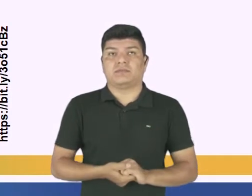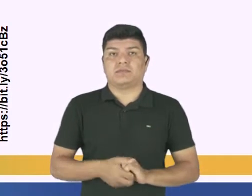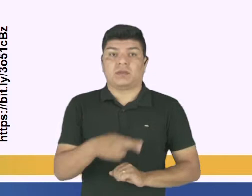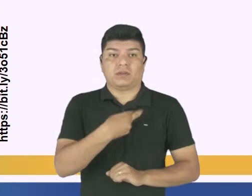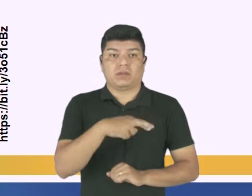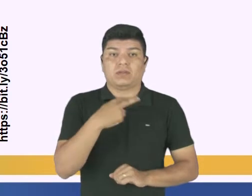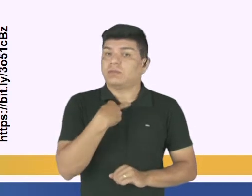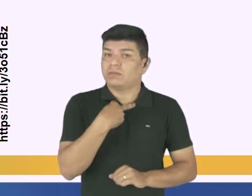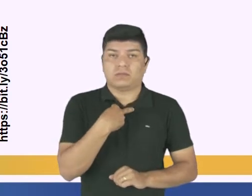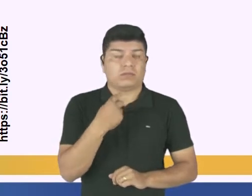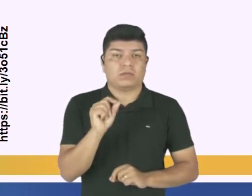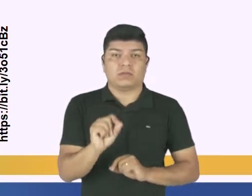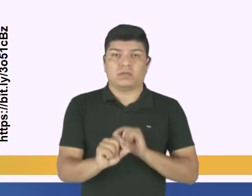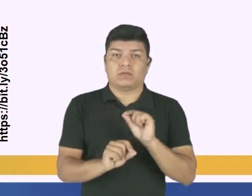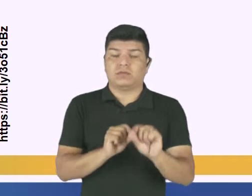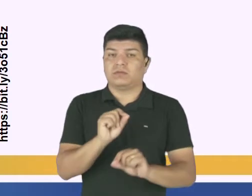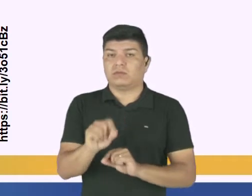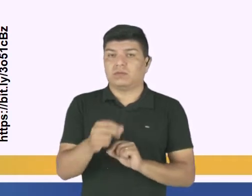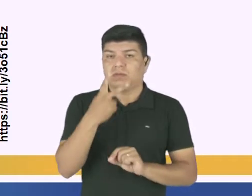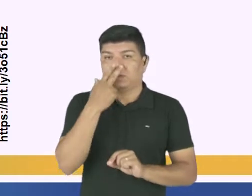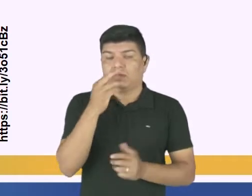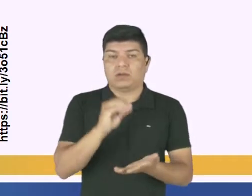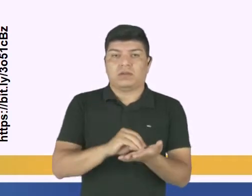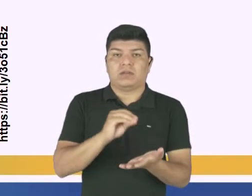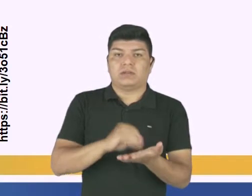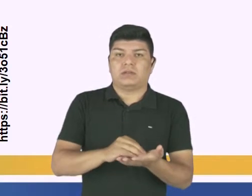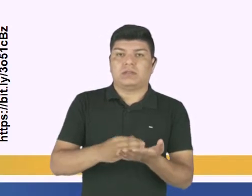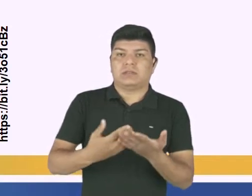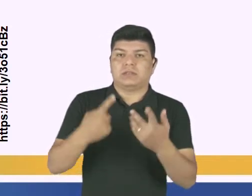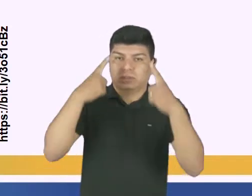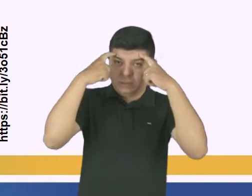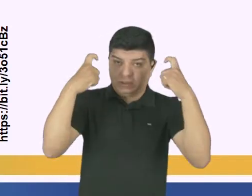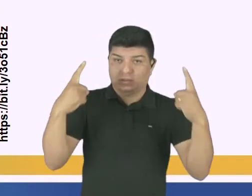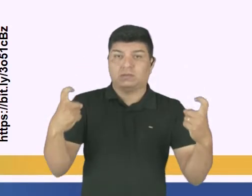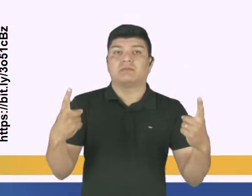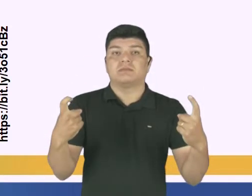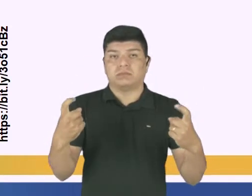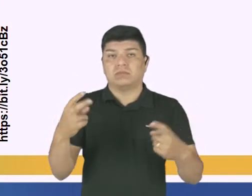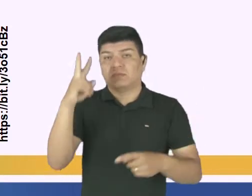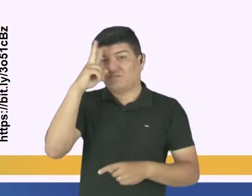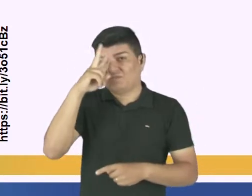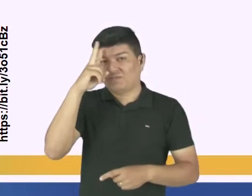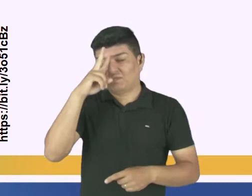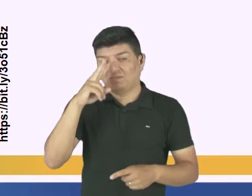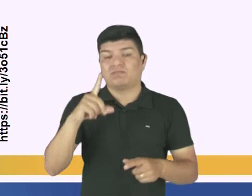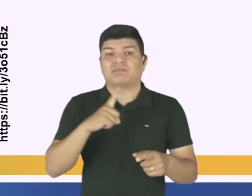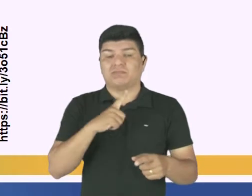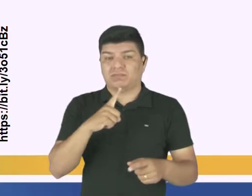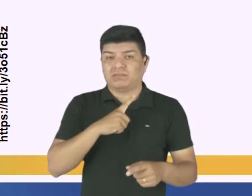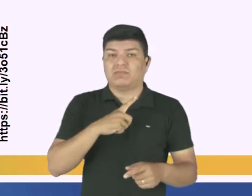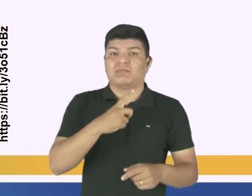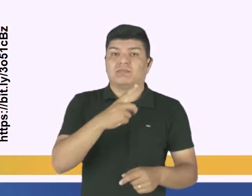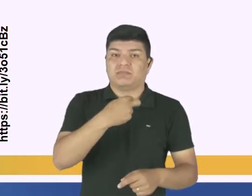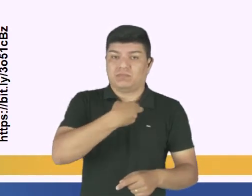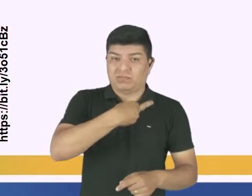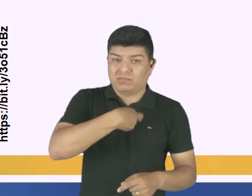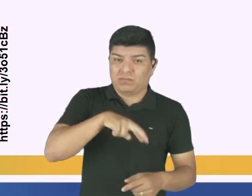religião não pode recorrer à intolerância e à violência. Na história, infelizmente, houve religiões